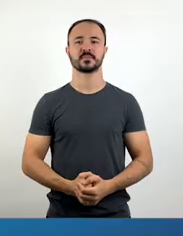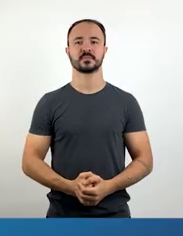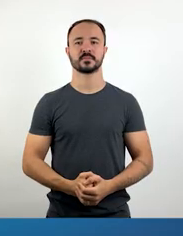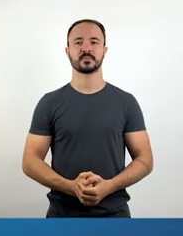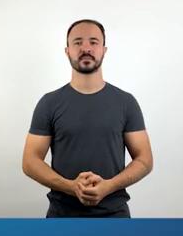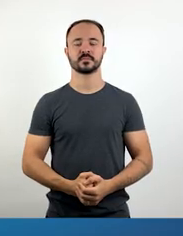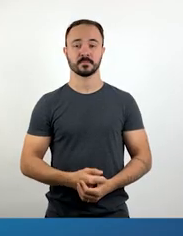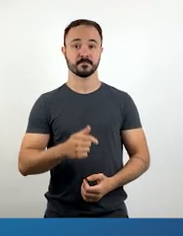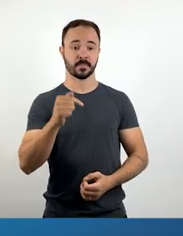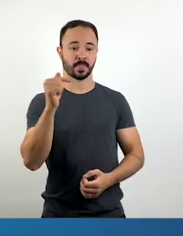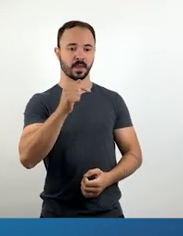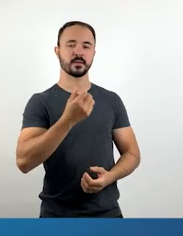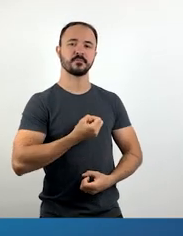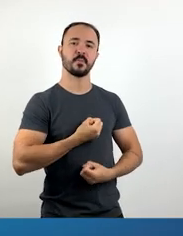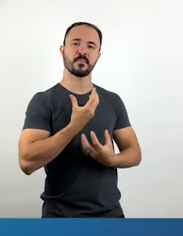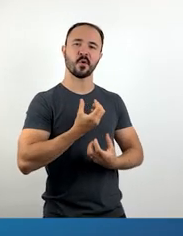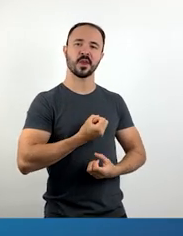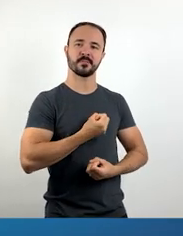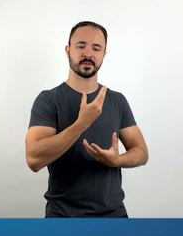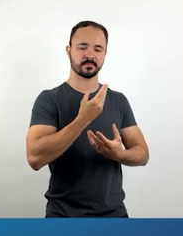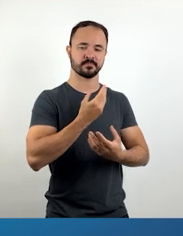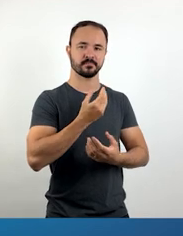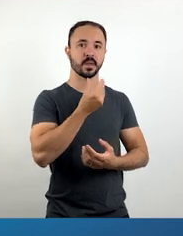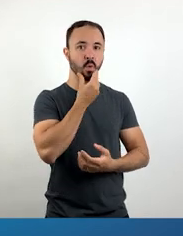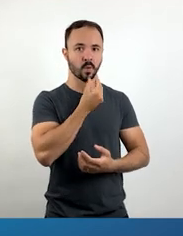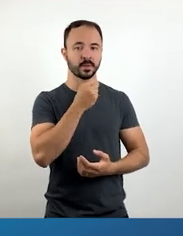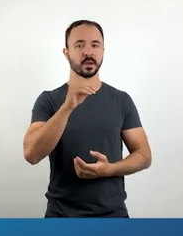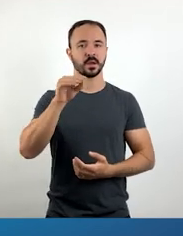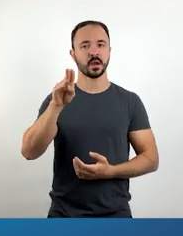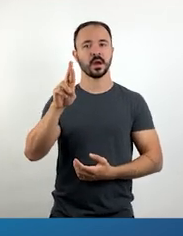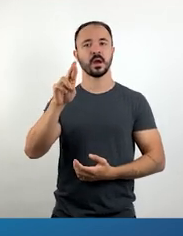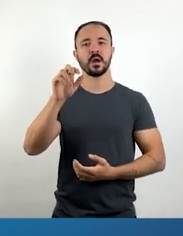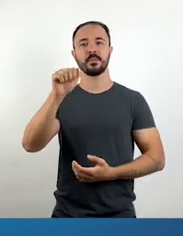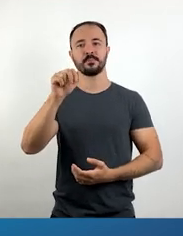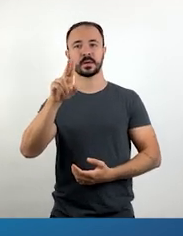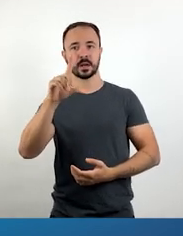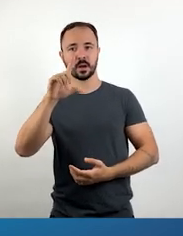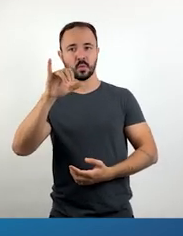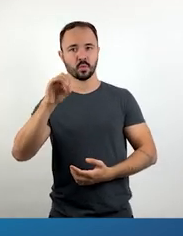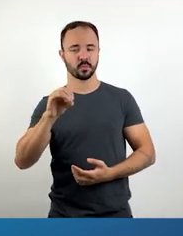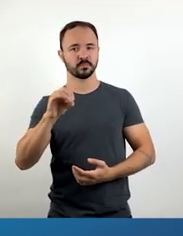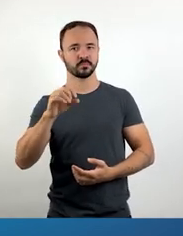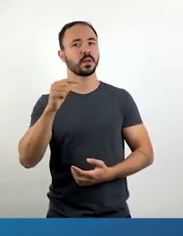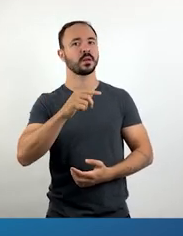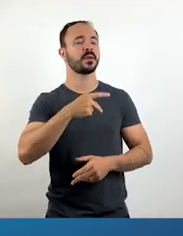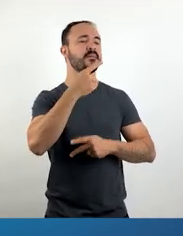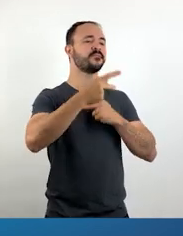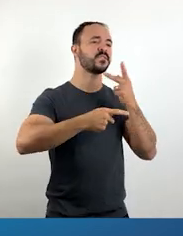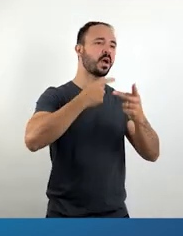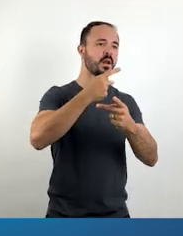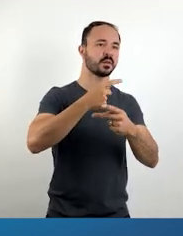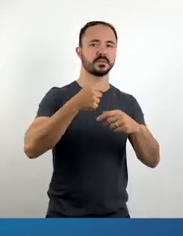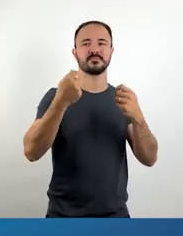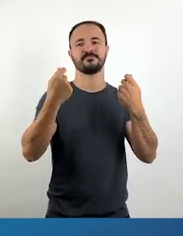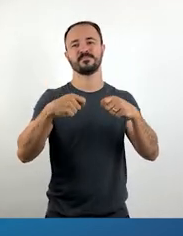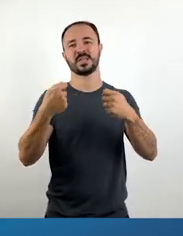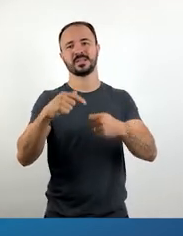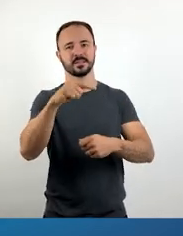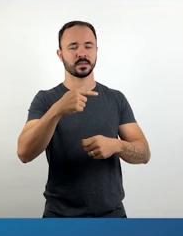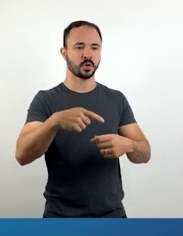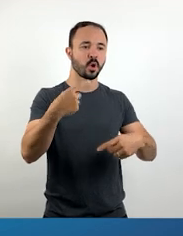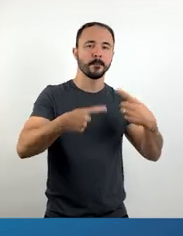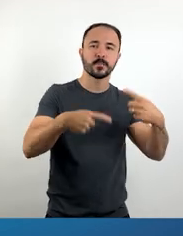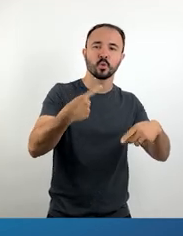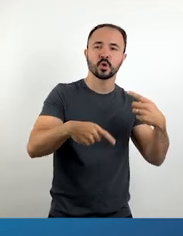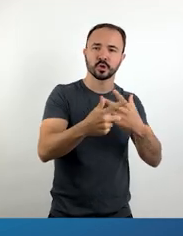No poema, Braulio faz um elogio aos professores e fala da necessidade dos governantes valorizarem o